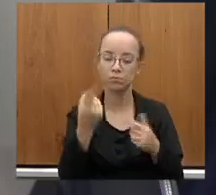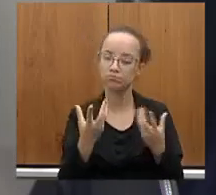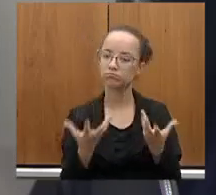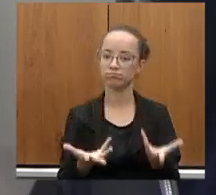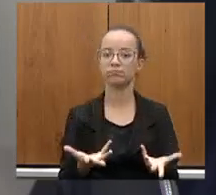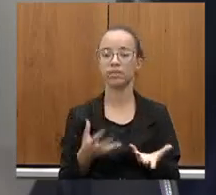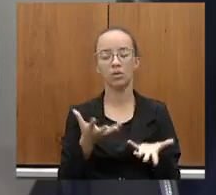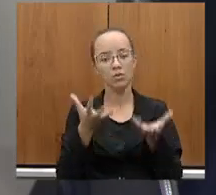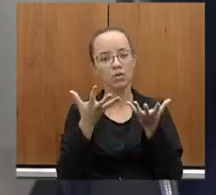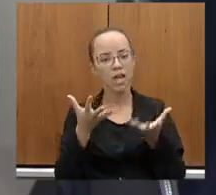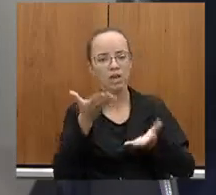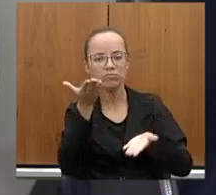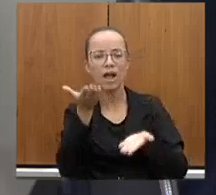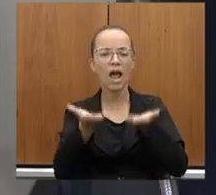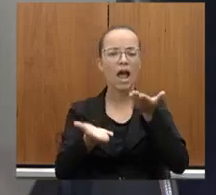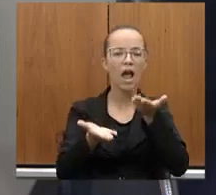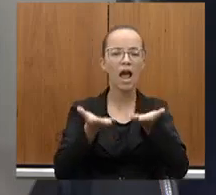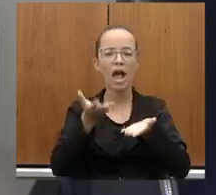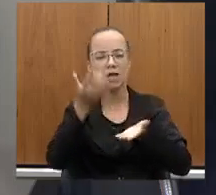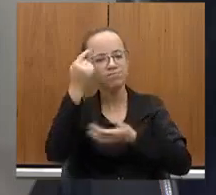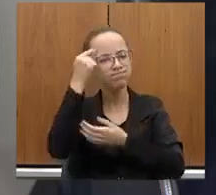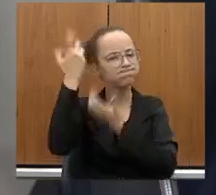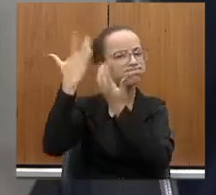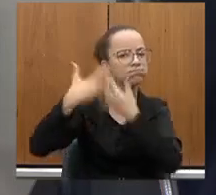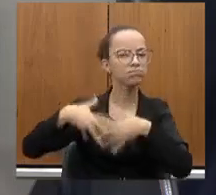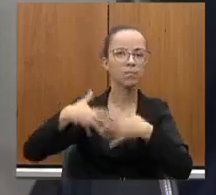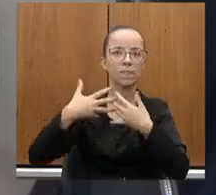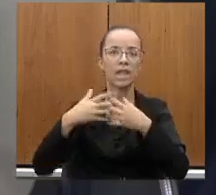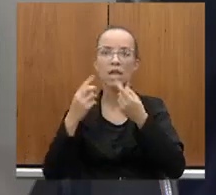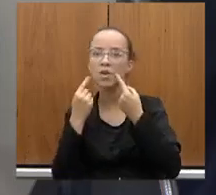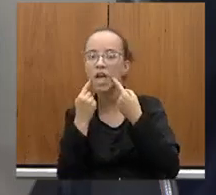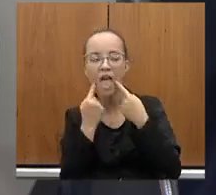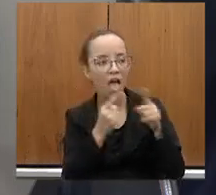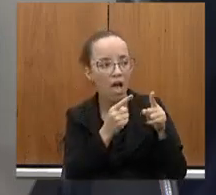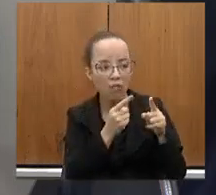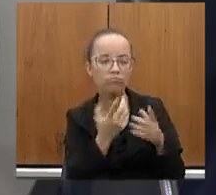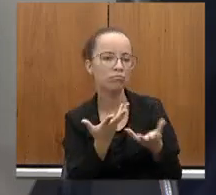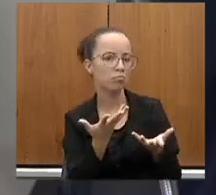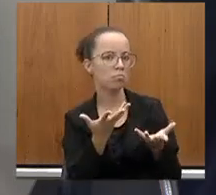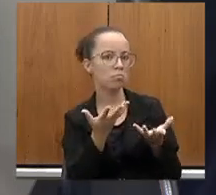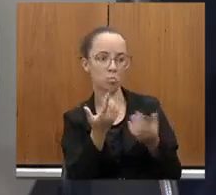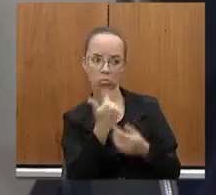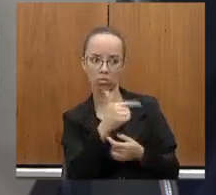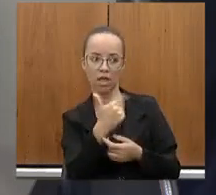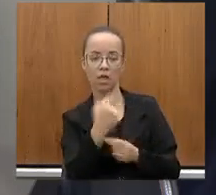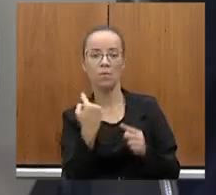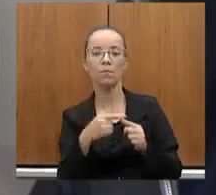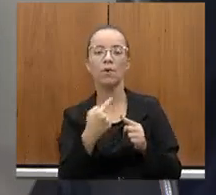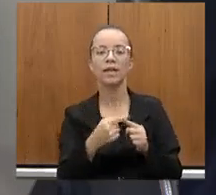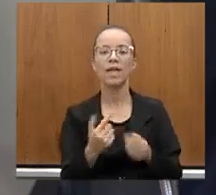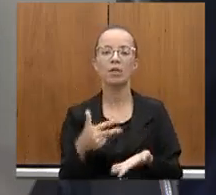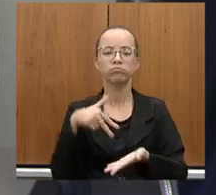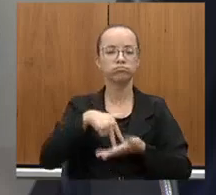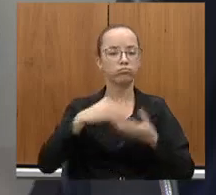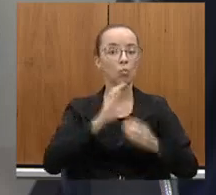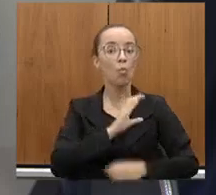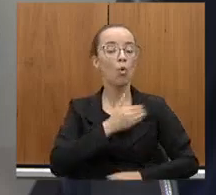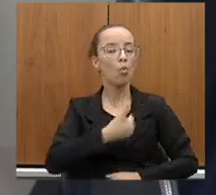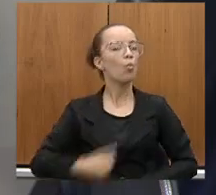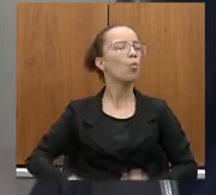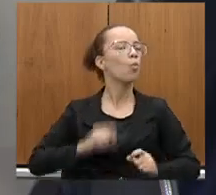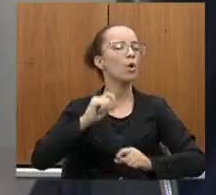eu quero fazer esse balanço. Na verdade, presidente, eu não tenho nenhum questionamento, porque a postura do governo é essa, de